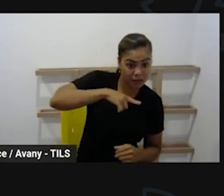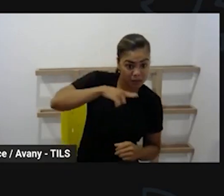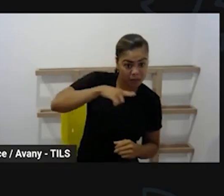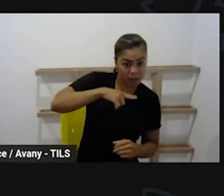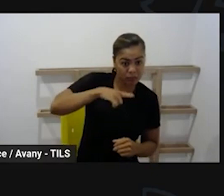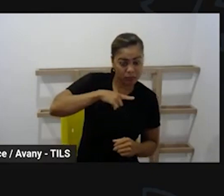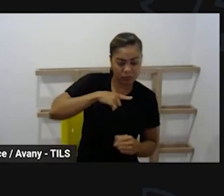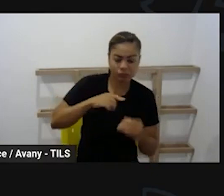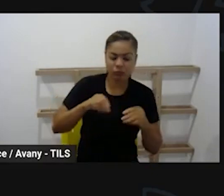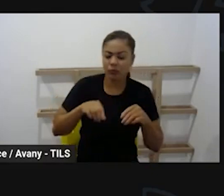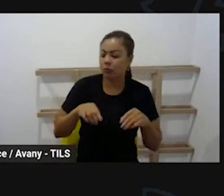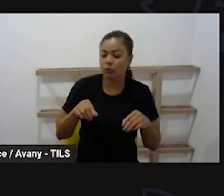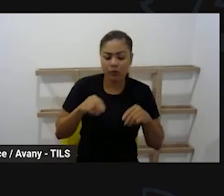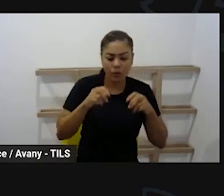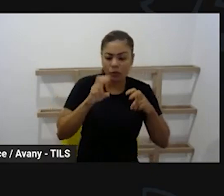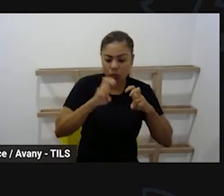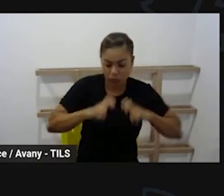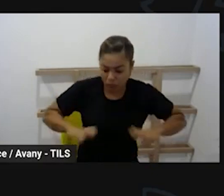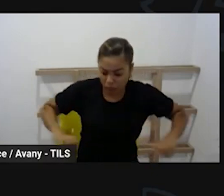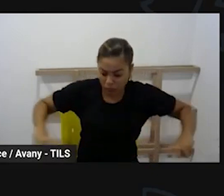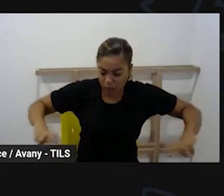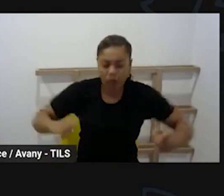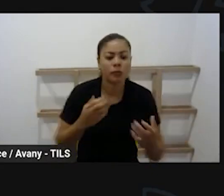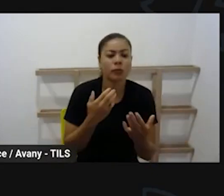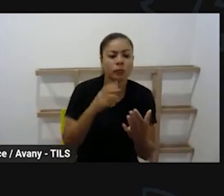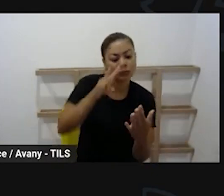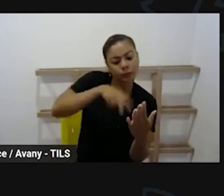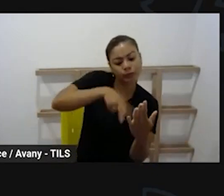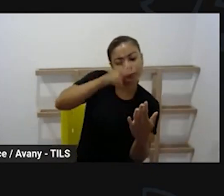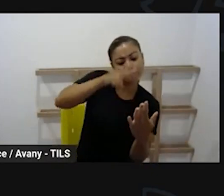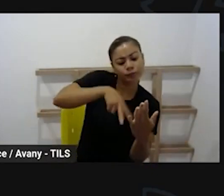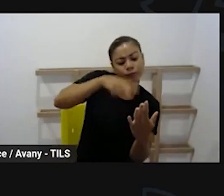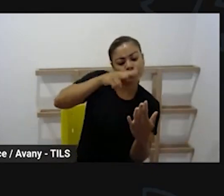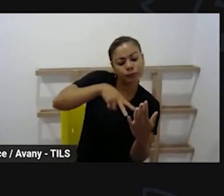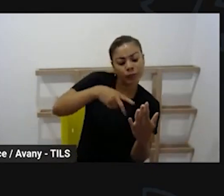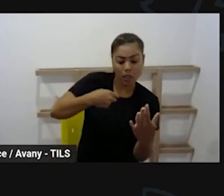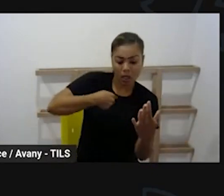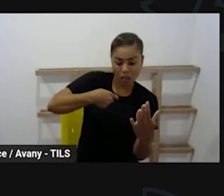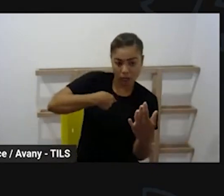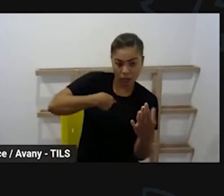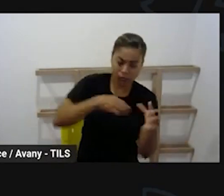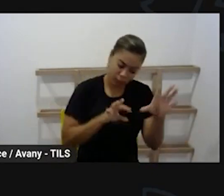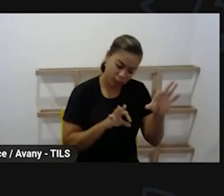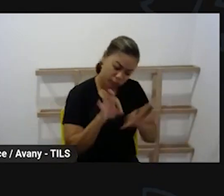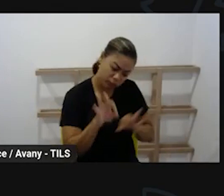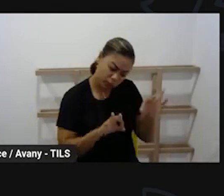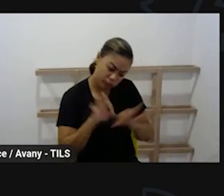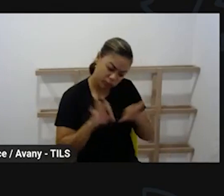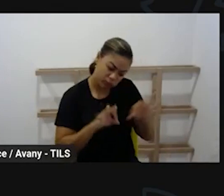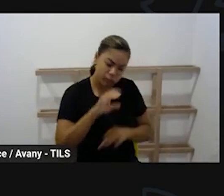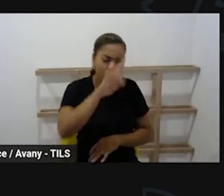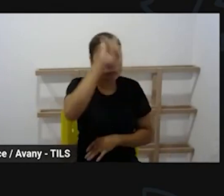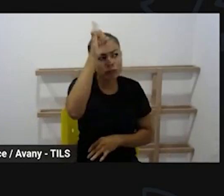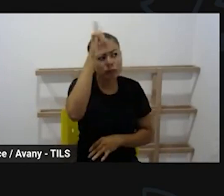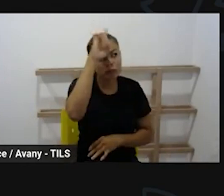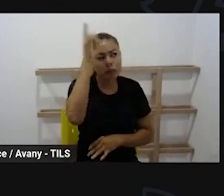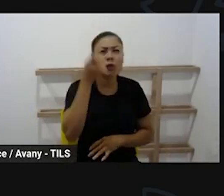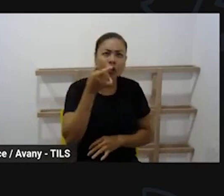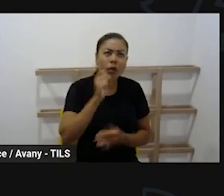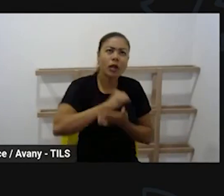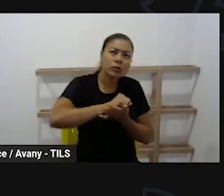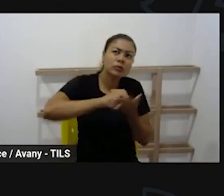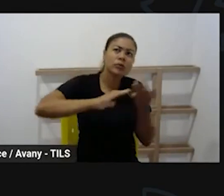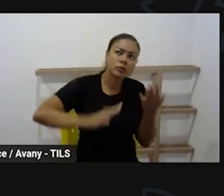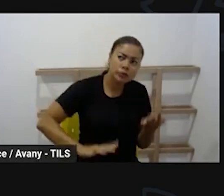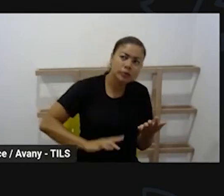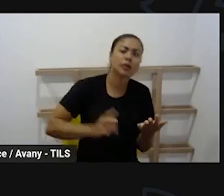e eu estou na segunda-feira eu vou fazer meu planejamento com essa atividade permanente da roda de leitura eu sei que nesse dia vai